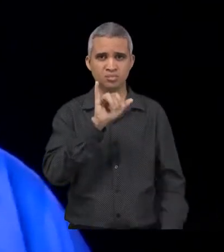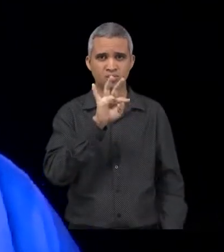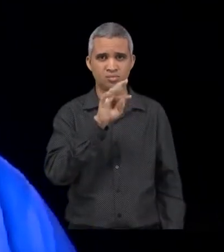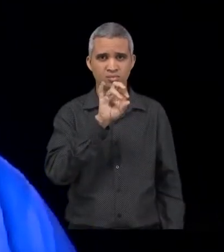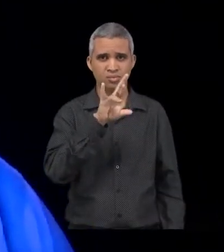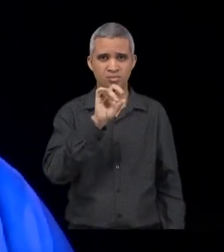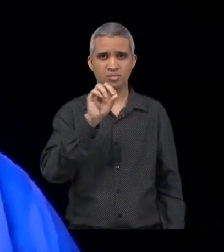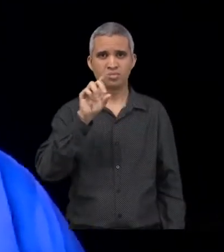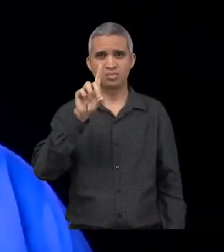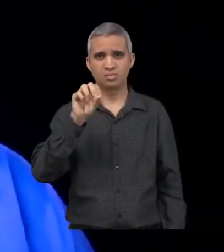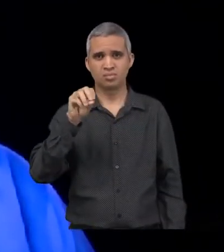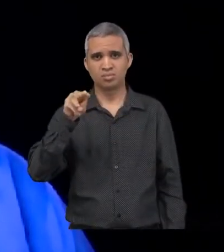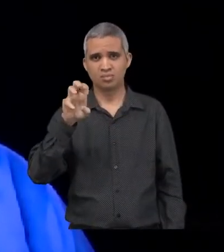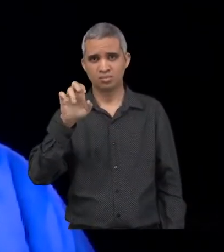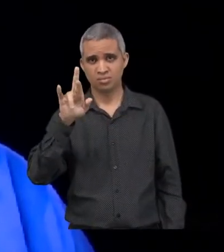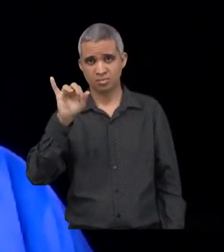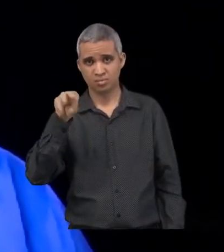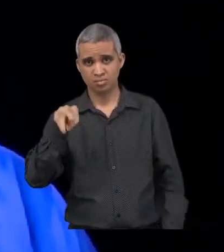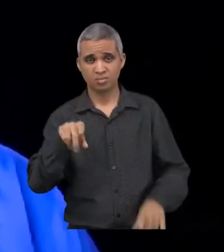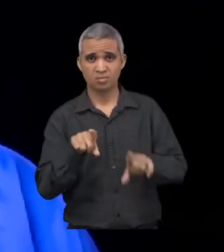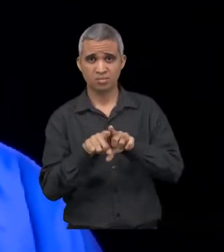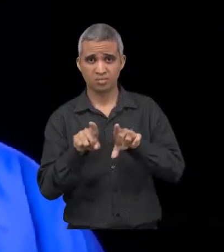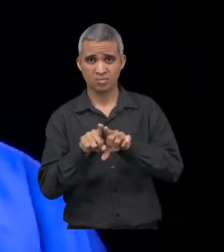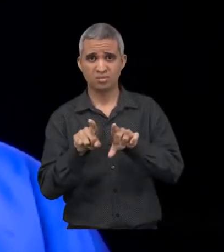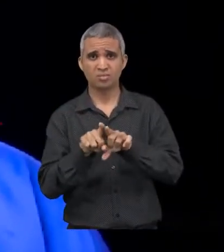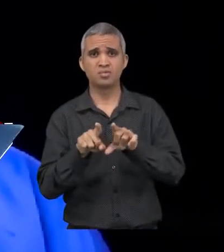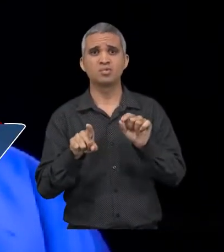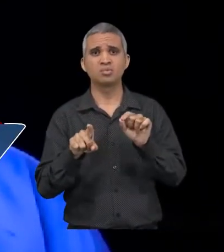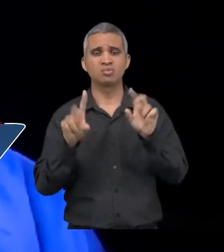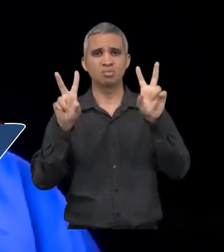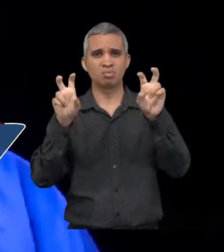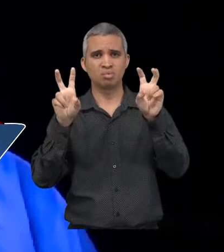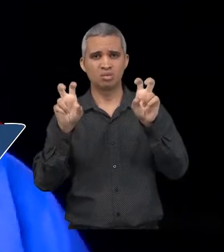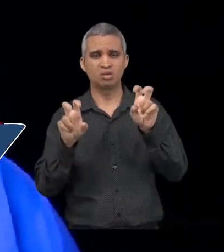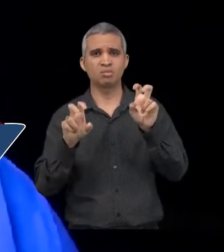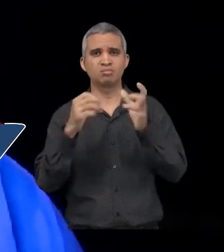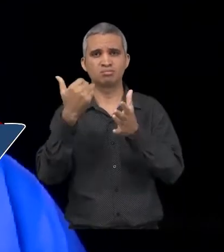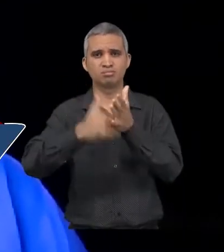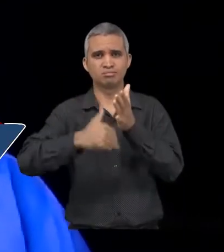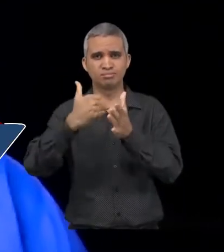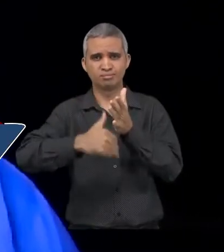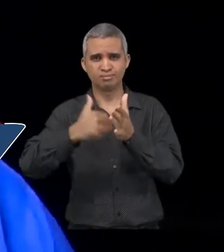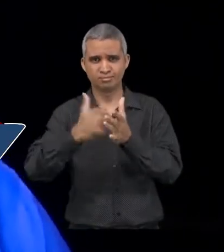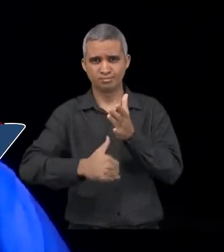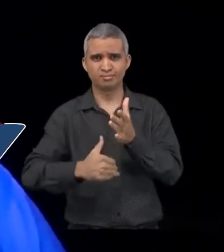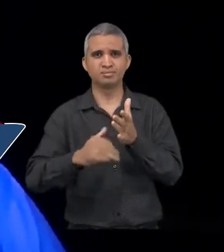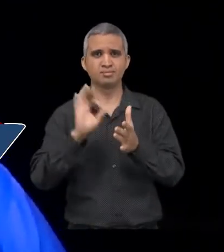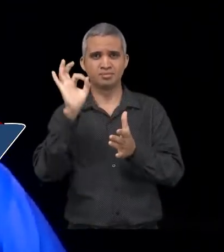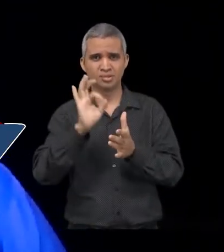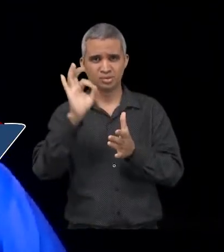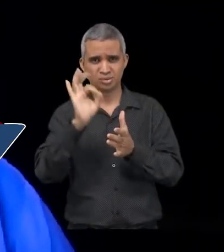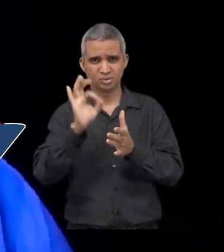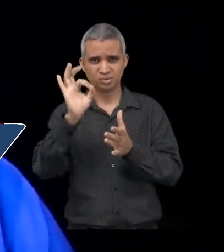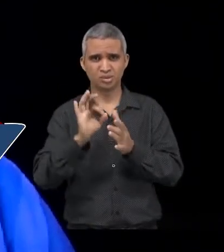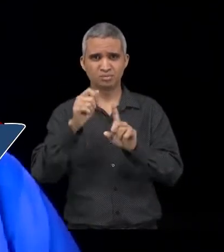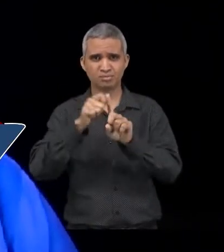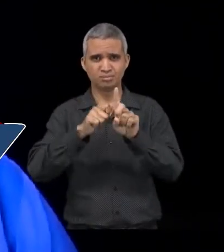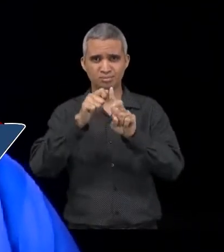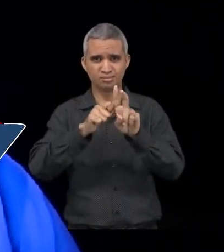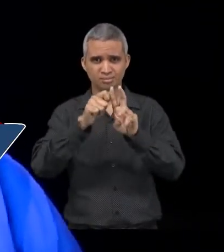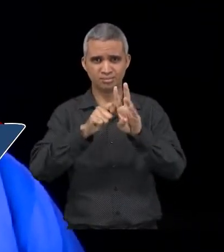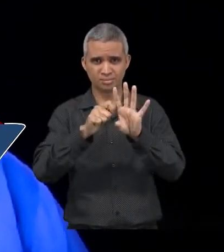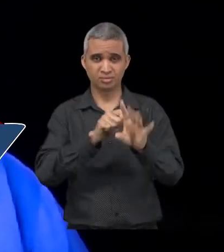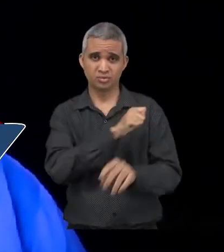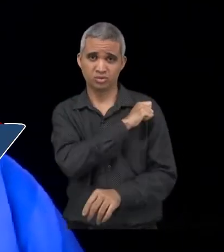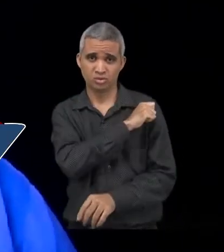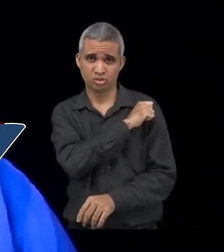Tratamos o projeto de redução de mensalidades escolares em percentuais variados de acordo com a quantidade de alunos. Não